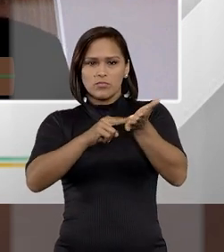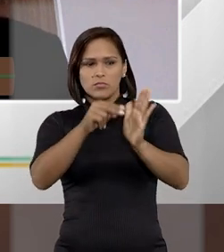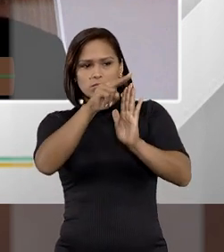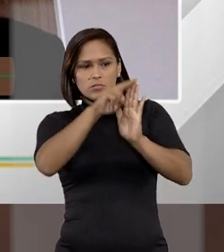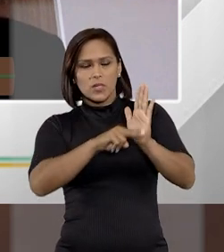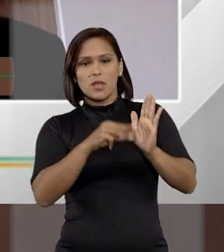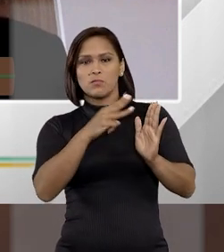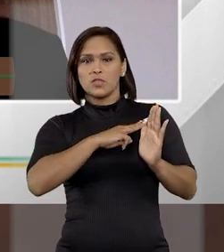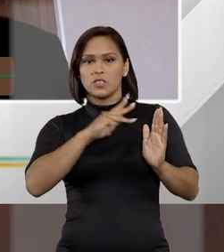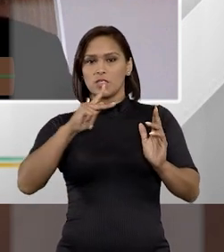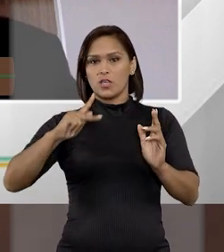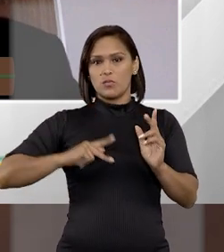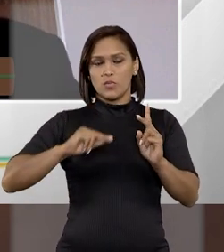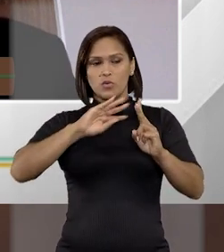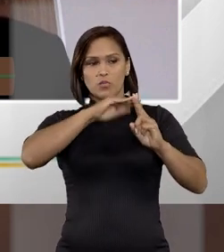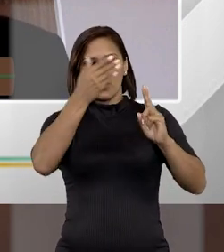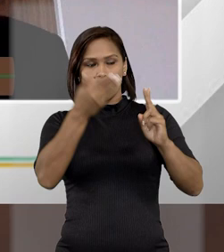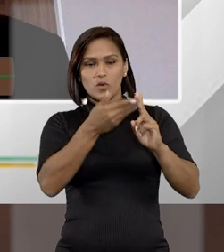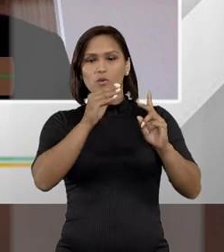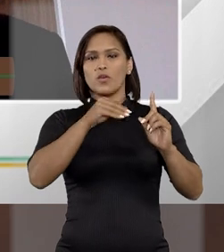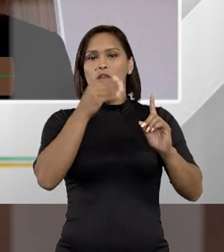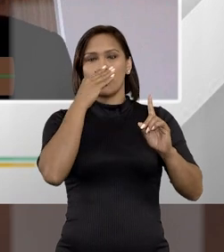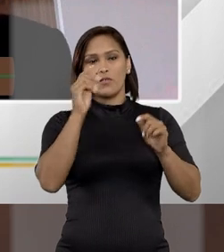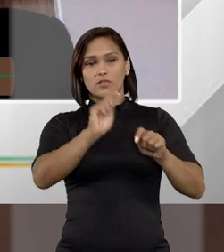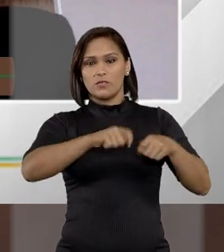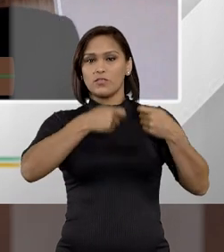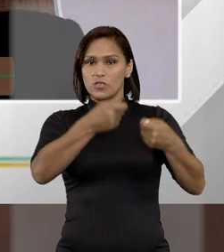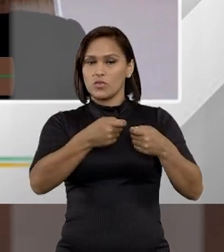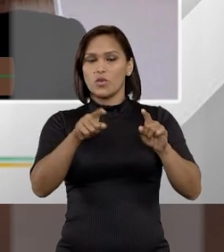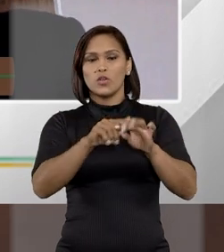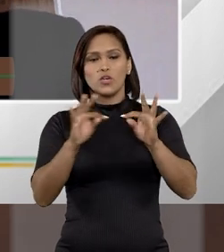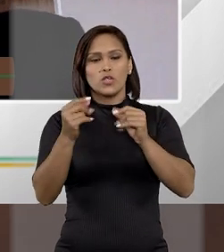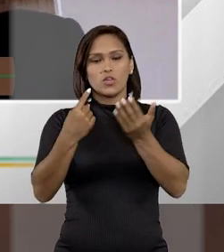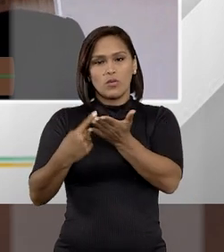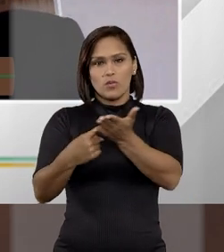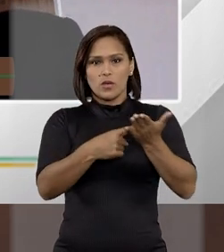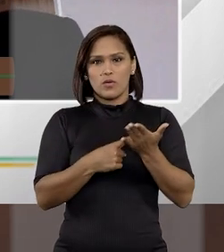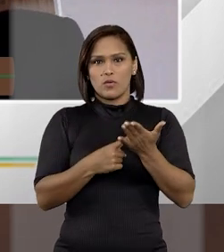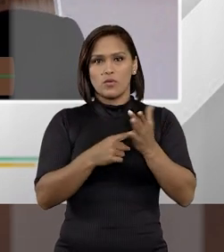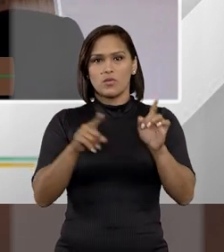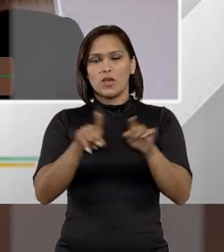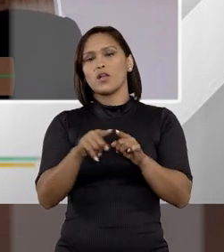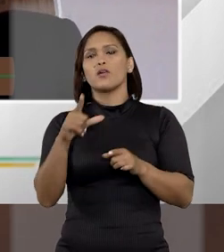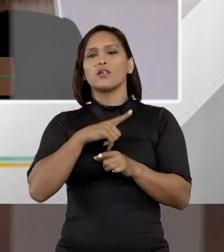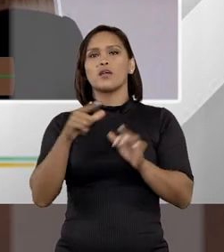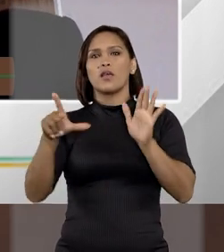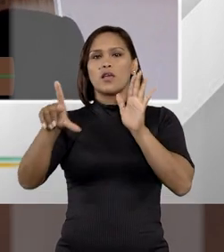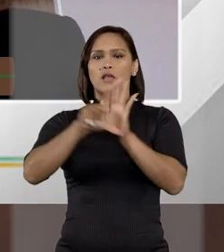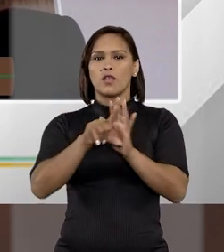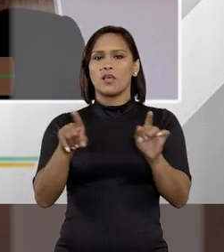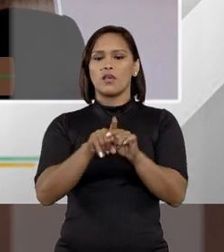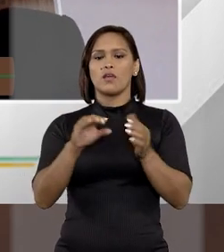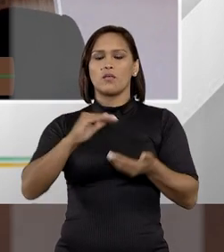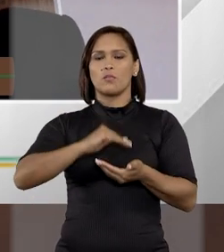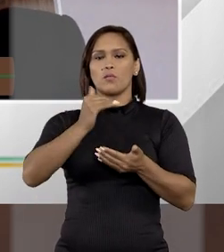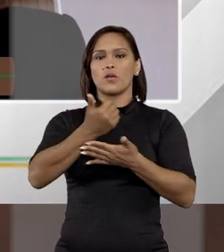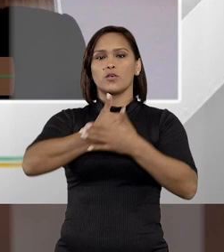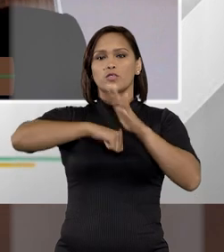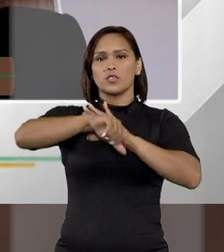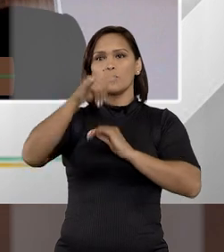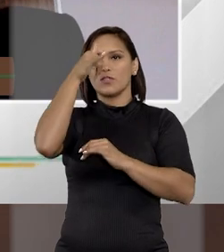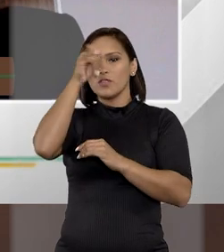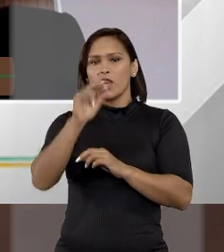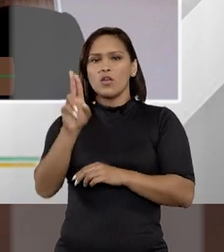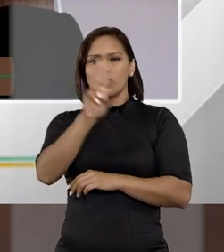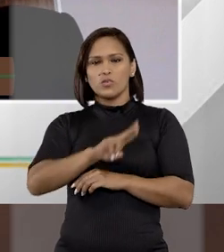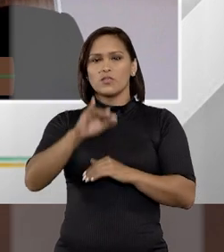tendo como partes o Ministério Público, investigado e seu defensor. Então, um acordo de persecução penal, agora, previsto em lei pelo pacote anticrime e